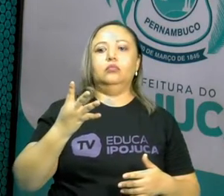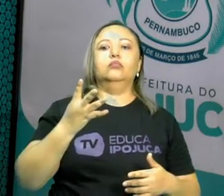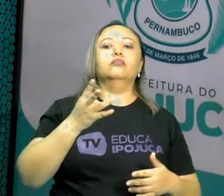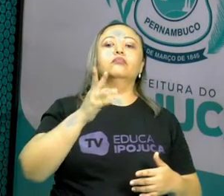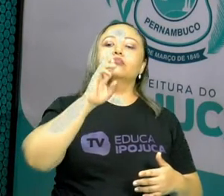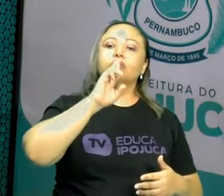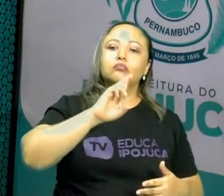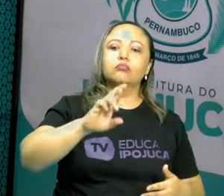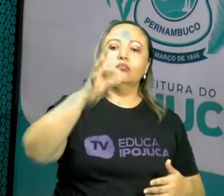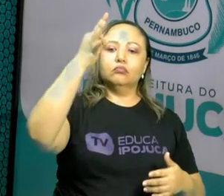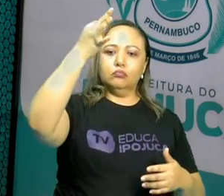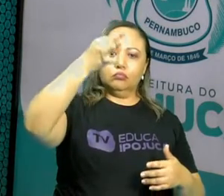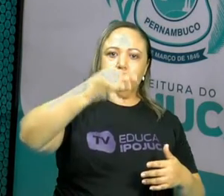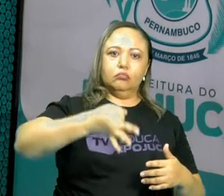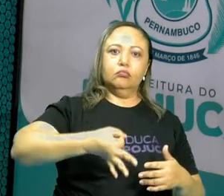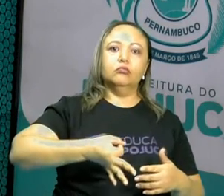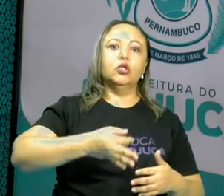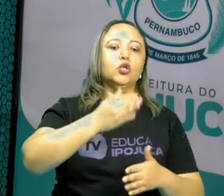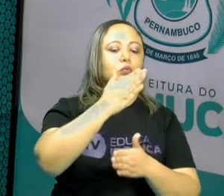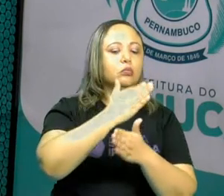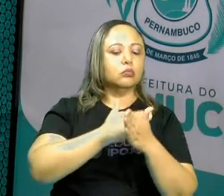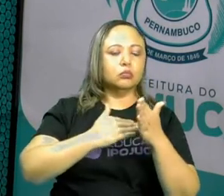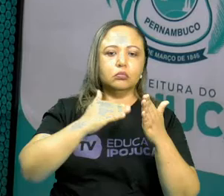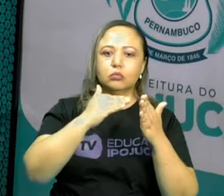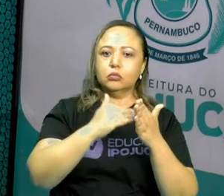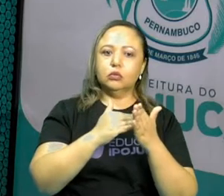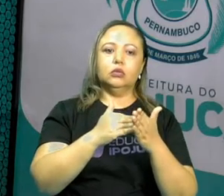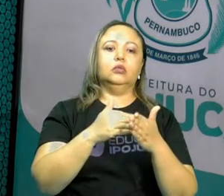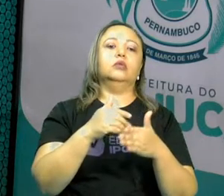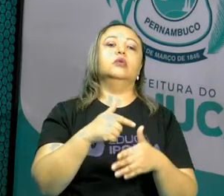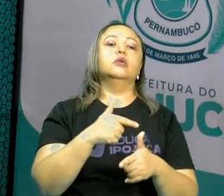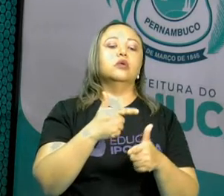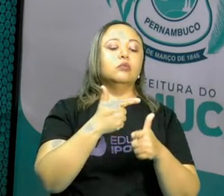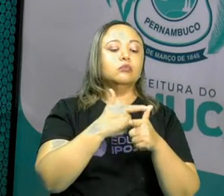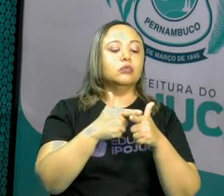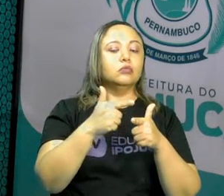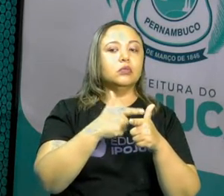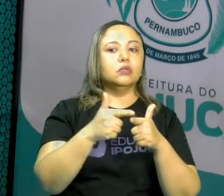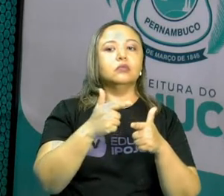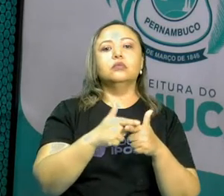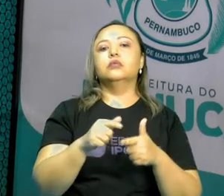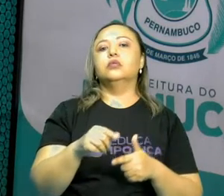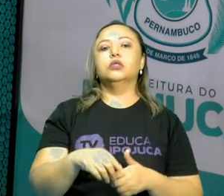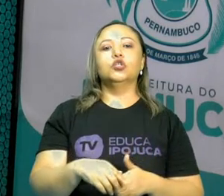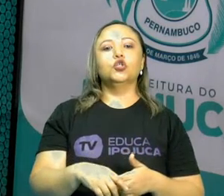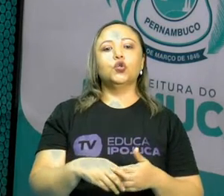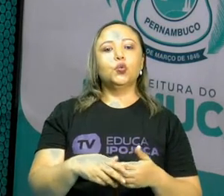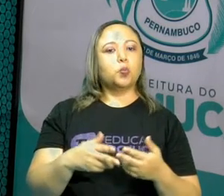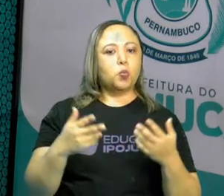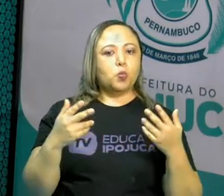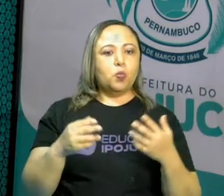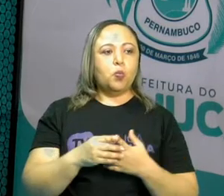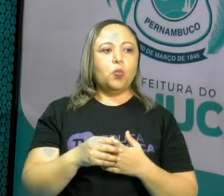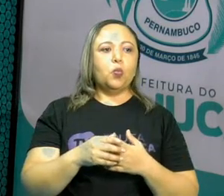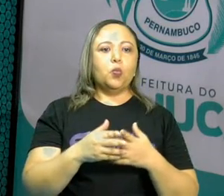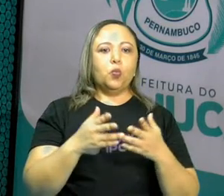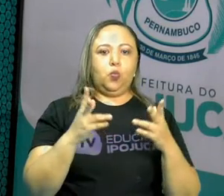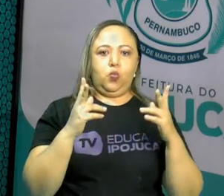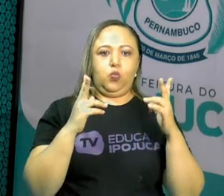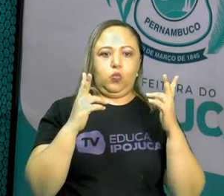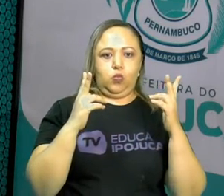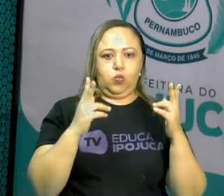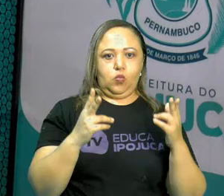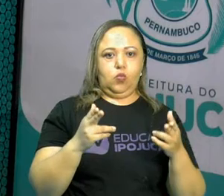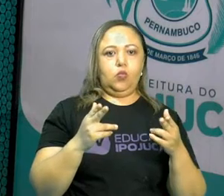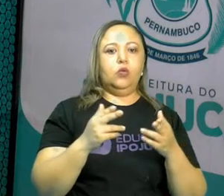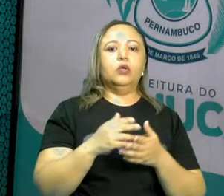respondeu certo. Todos esses são divisores comuns a ambos os números. Mas aí vem uma nova pergunta. Qual o